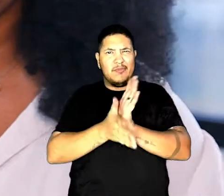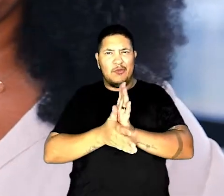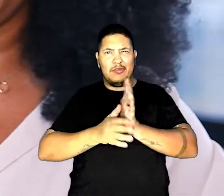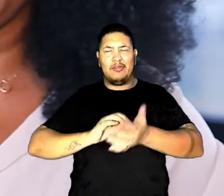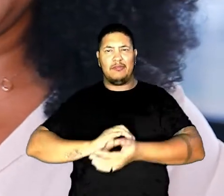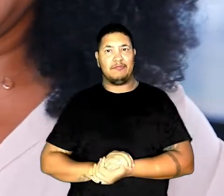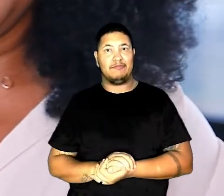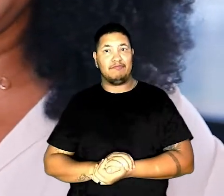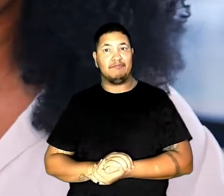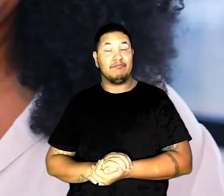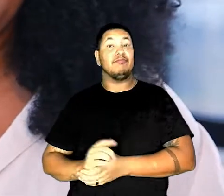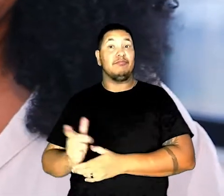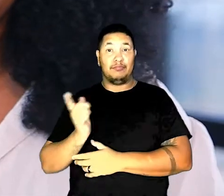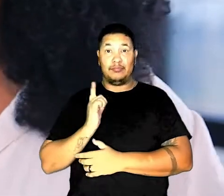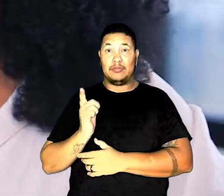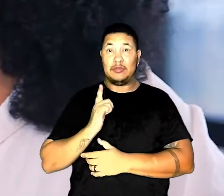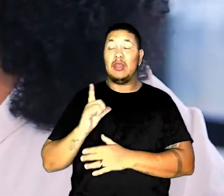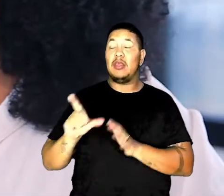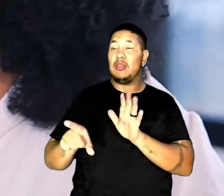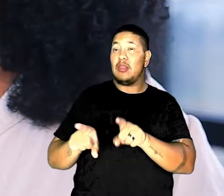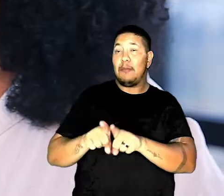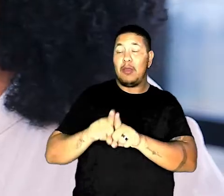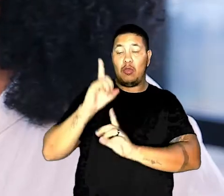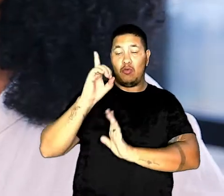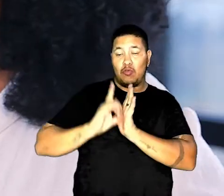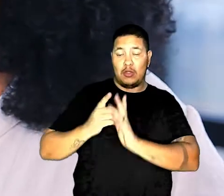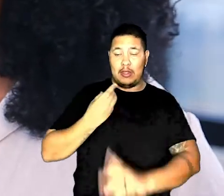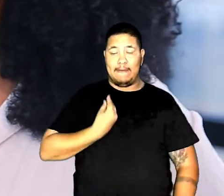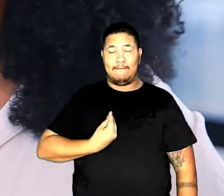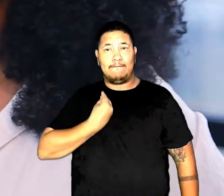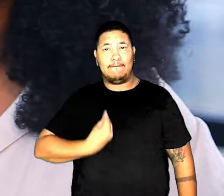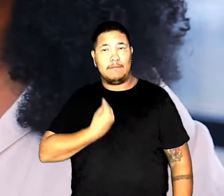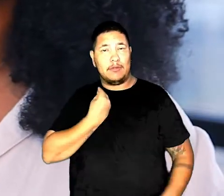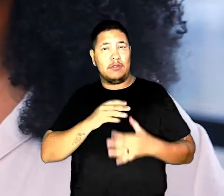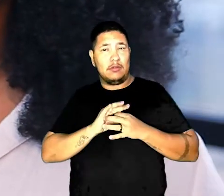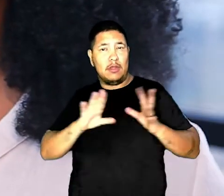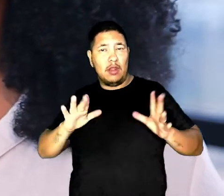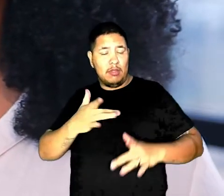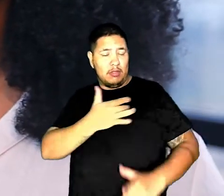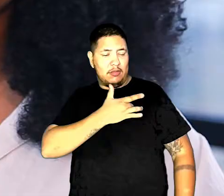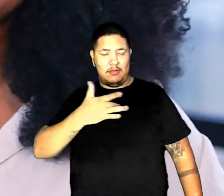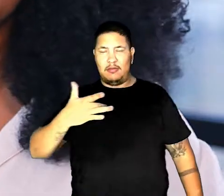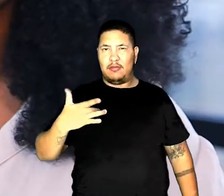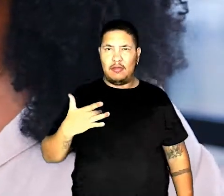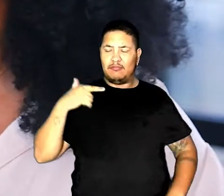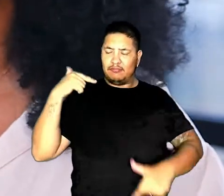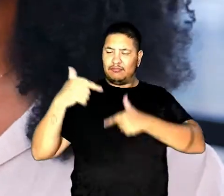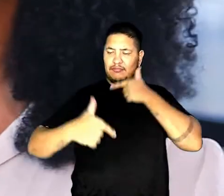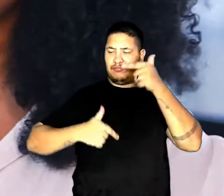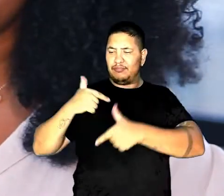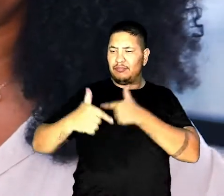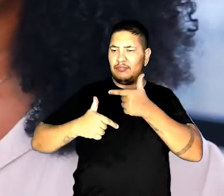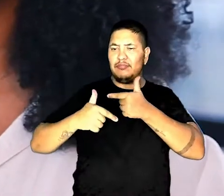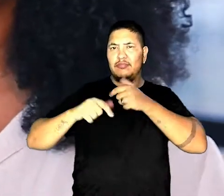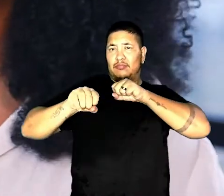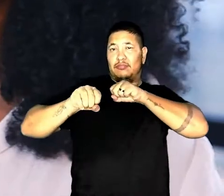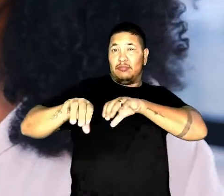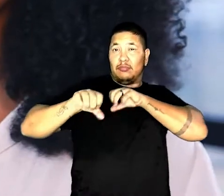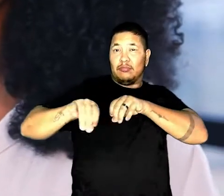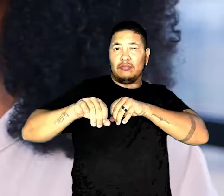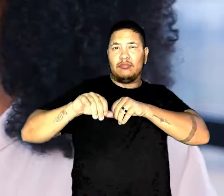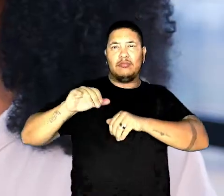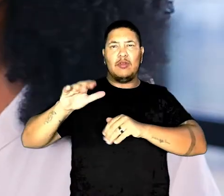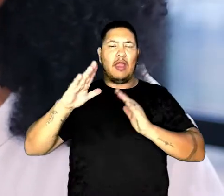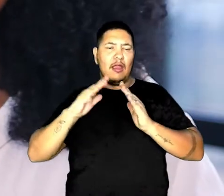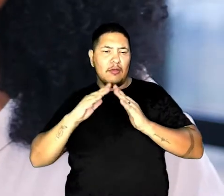discriminação. Incluem, entre outros, o direito à vida, à liberdade, à saúde, ao trabalho, à